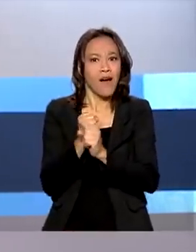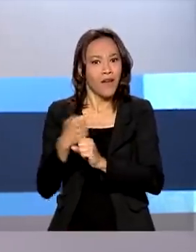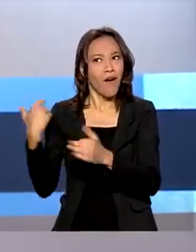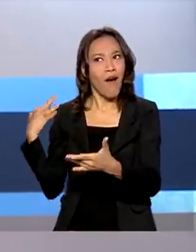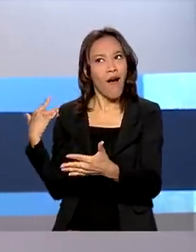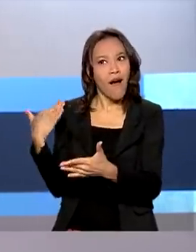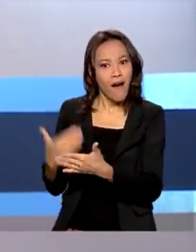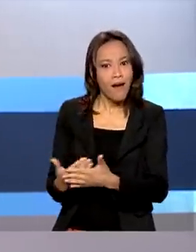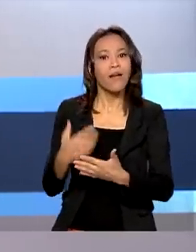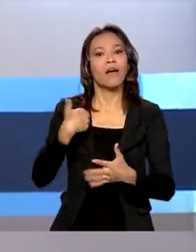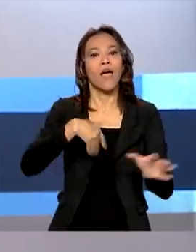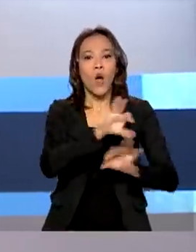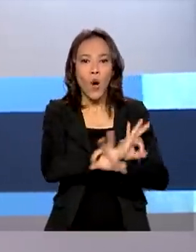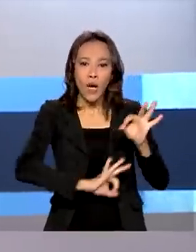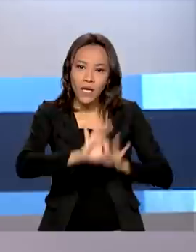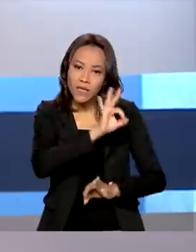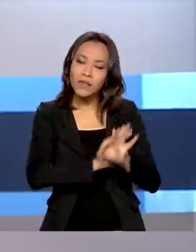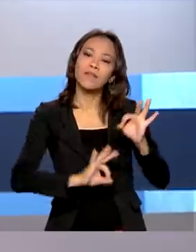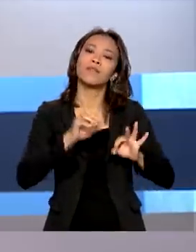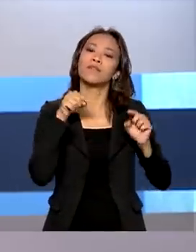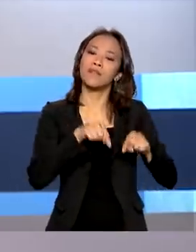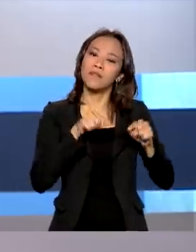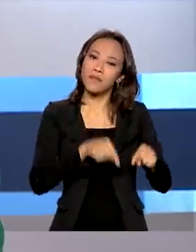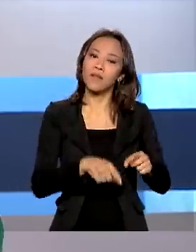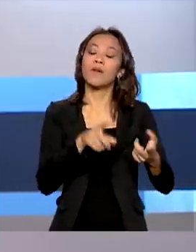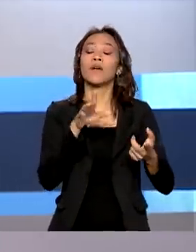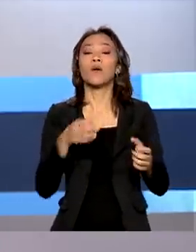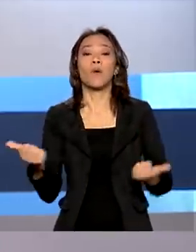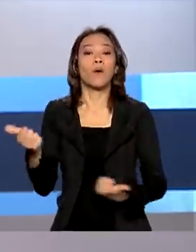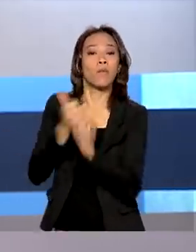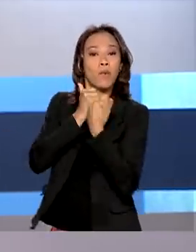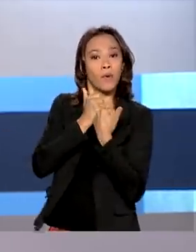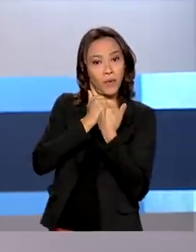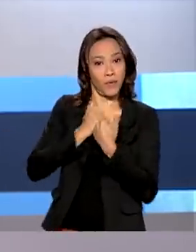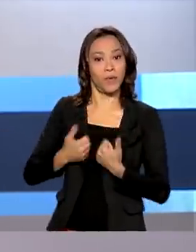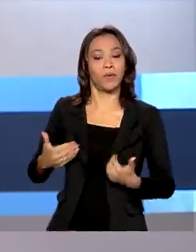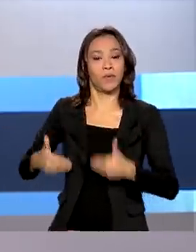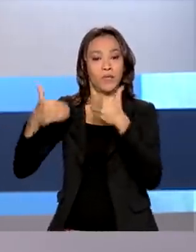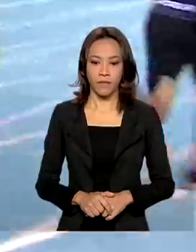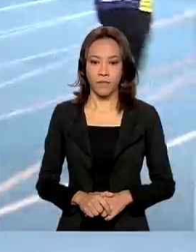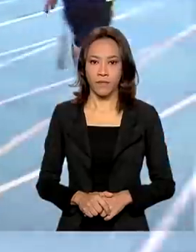Confederação Brasileira de Desporto Escolar, com apoio do Ministério da Cidadania.